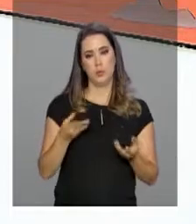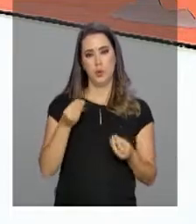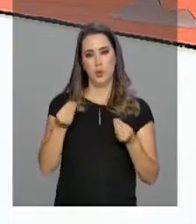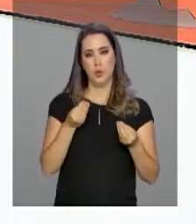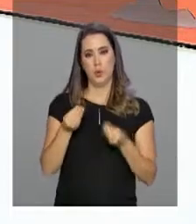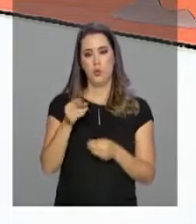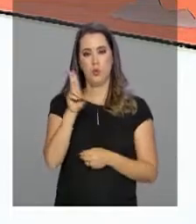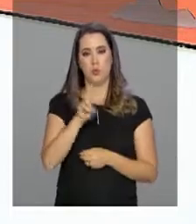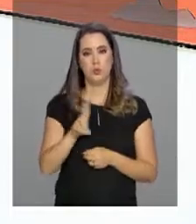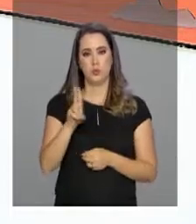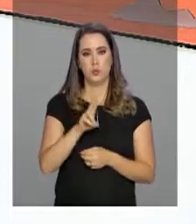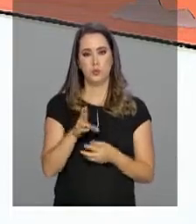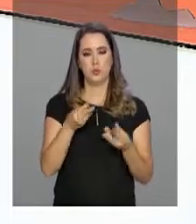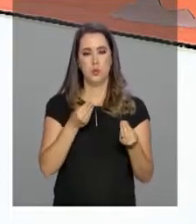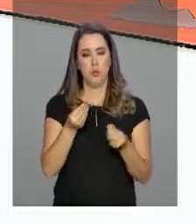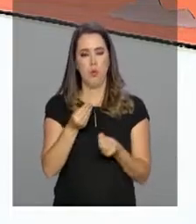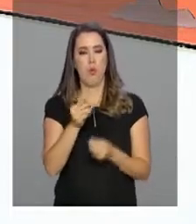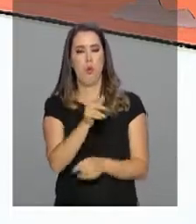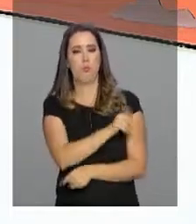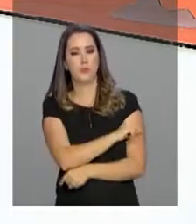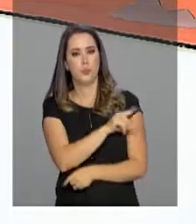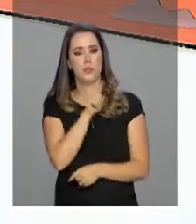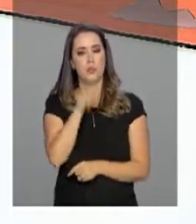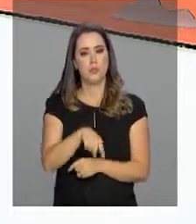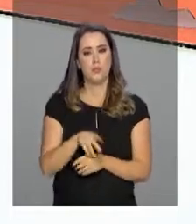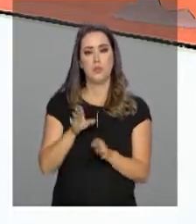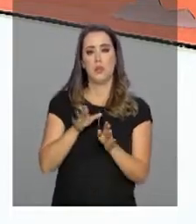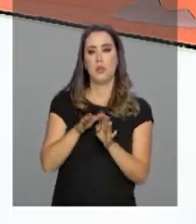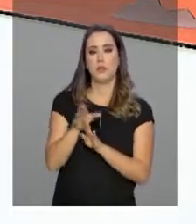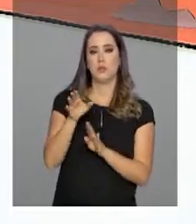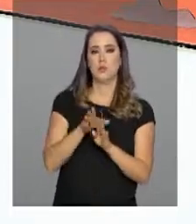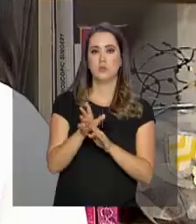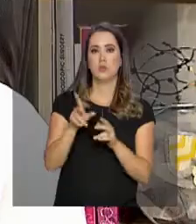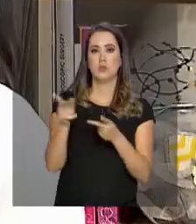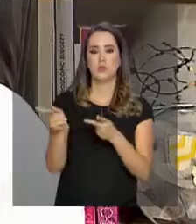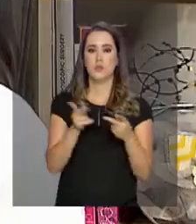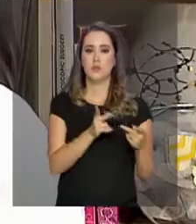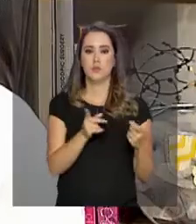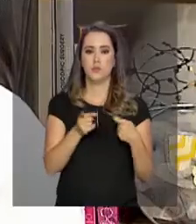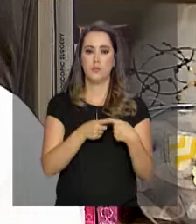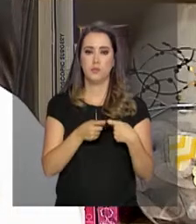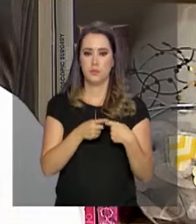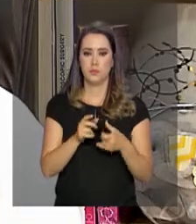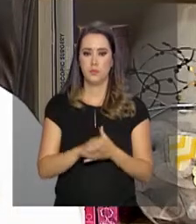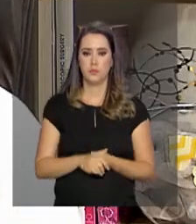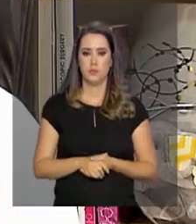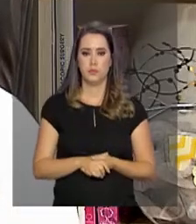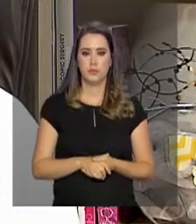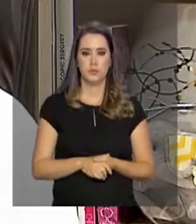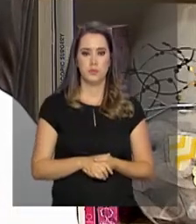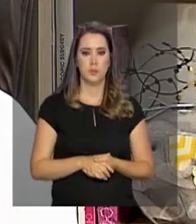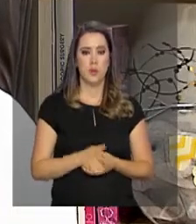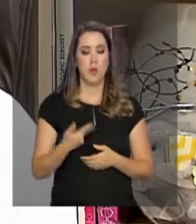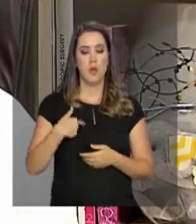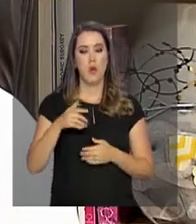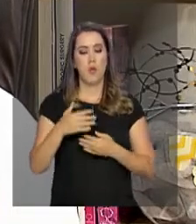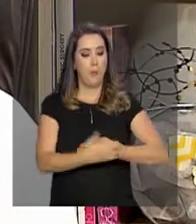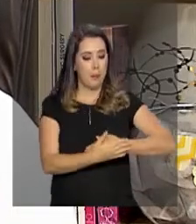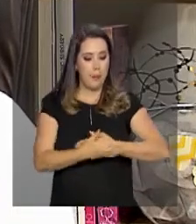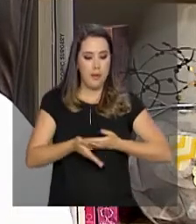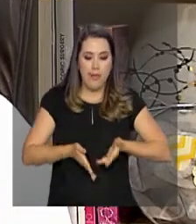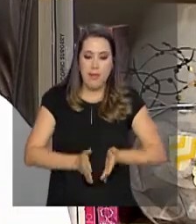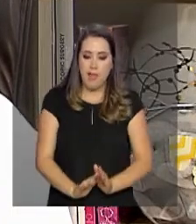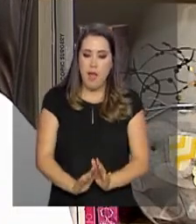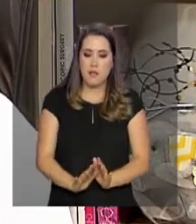sobre as doses e quando tomar são passadas durante o pré-natal. Assim que o neném nasce, no período neonatal, ele